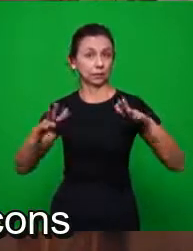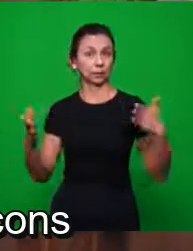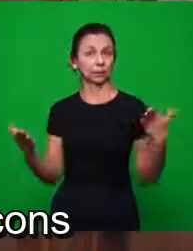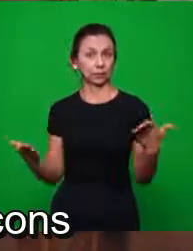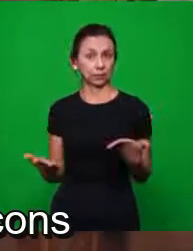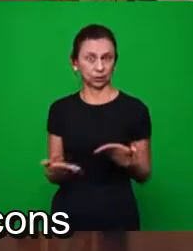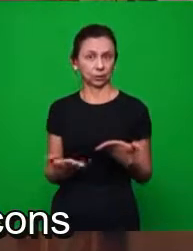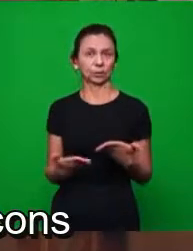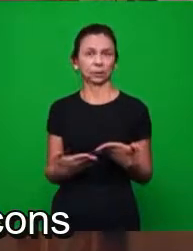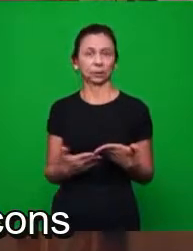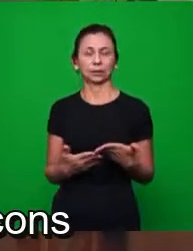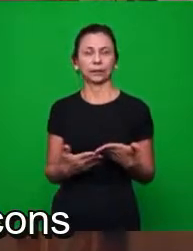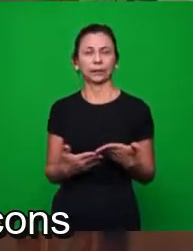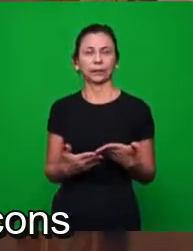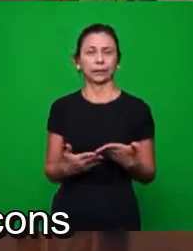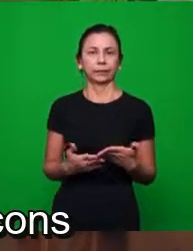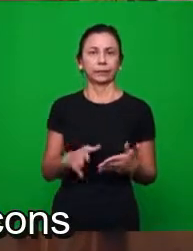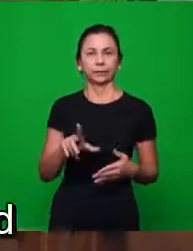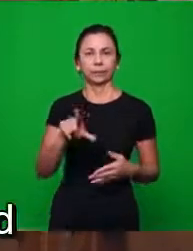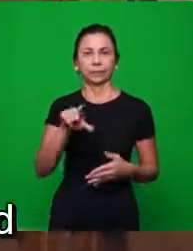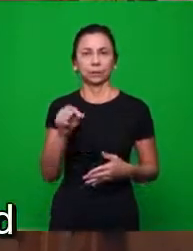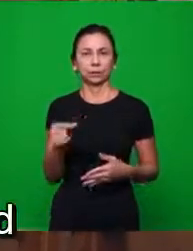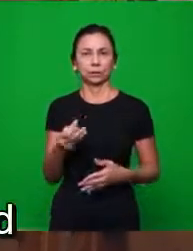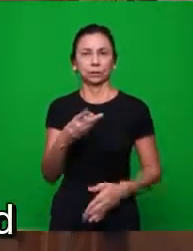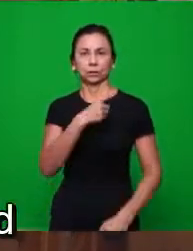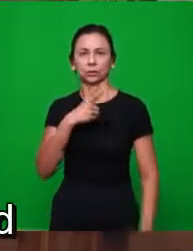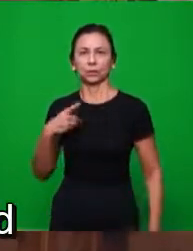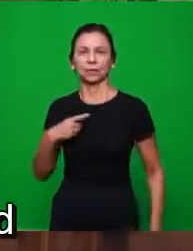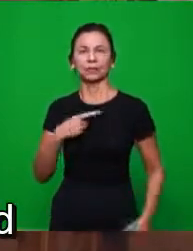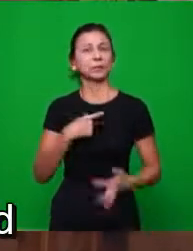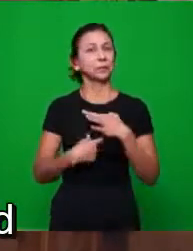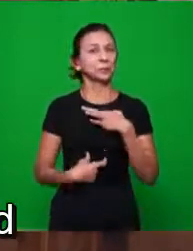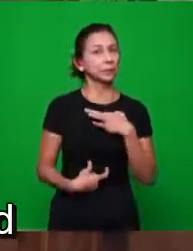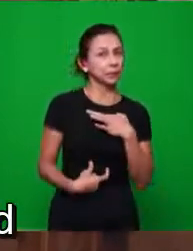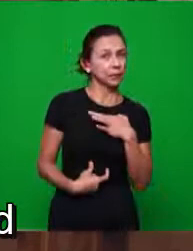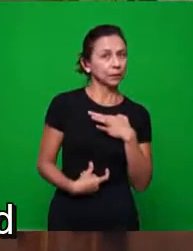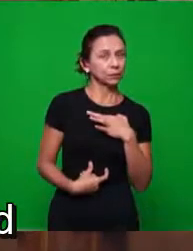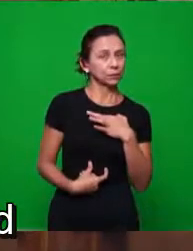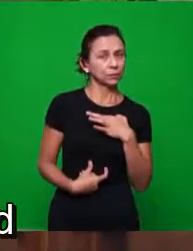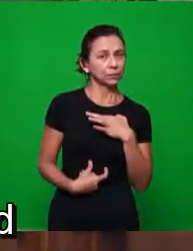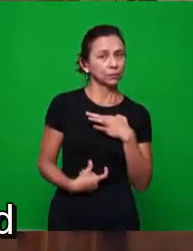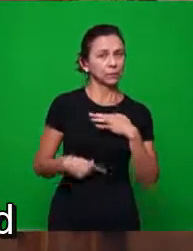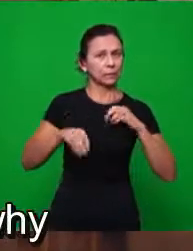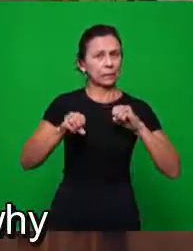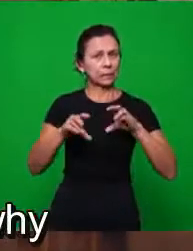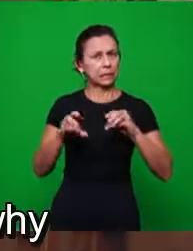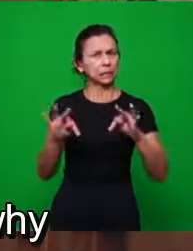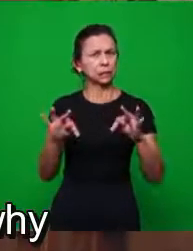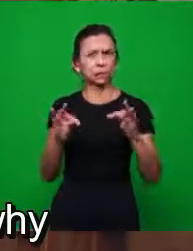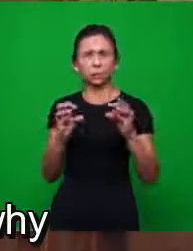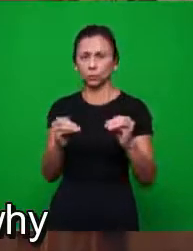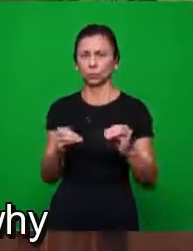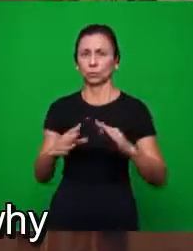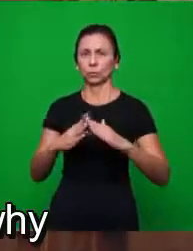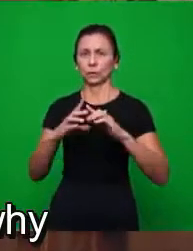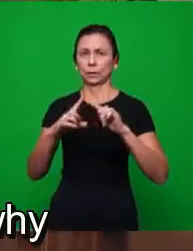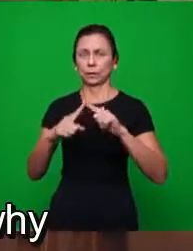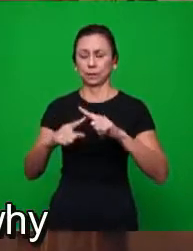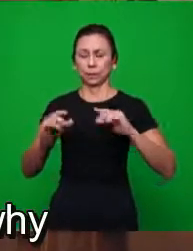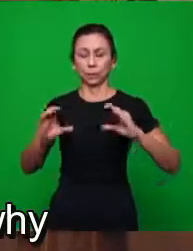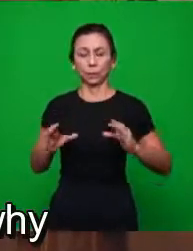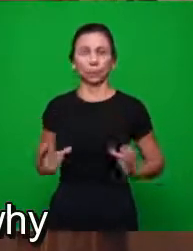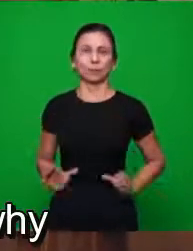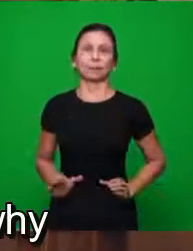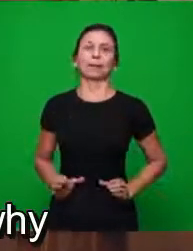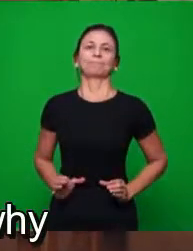a estrutura da escolha de diáconos, obreiros, de certa forma, como a igreja ia se situar no mundo daquela